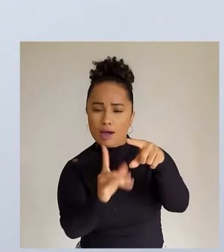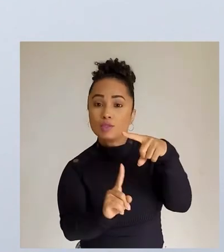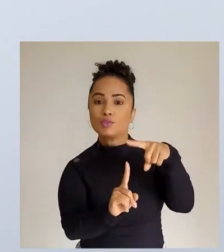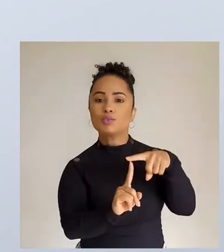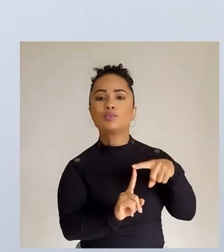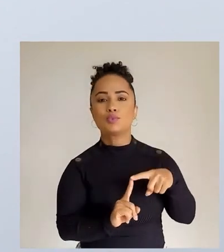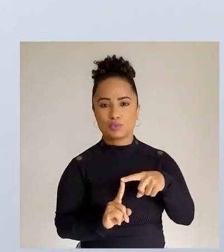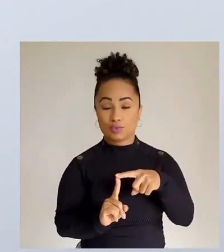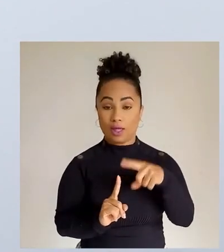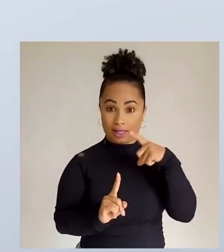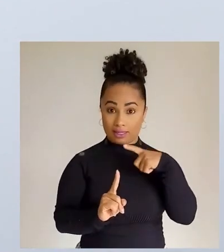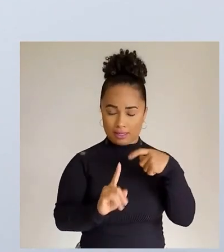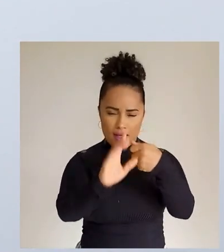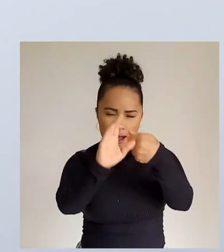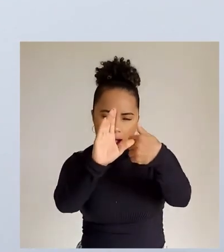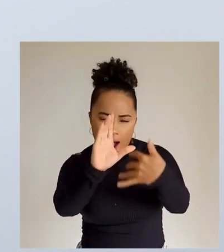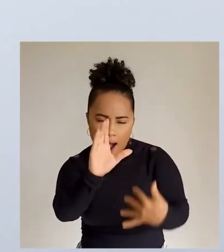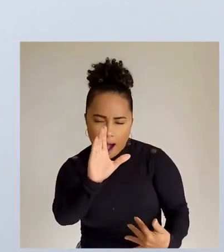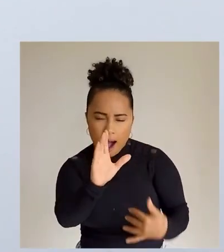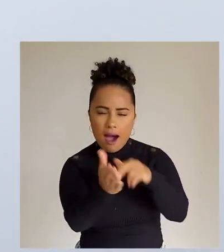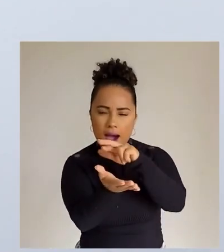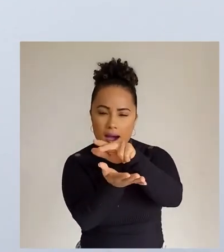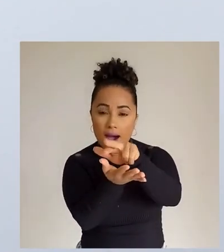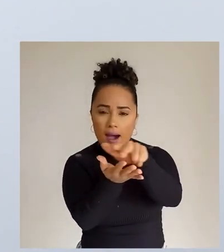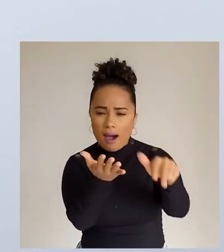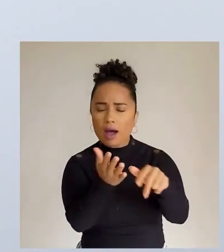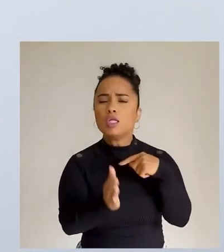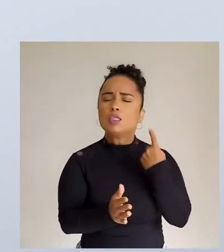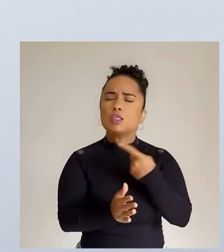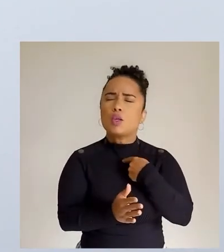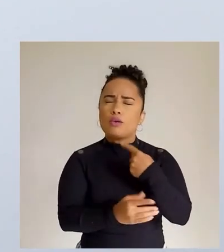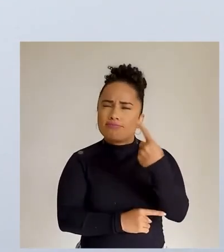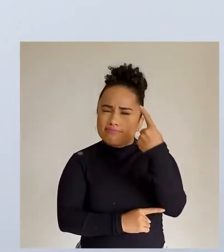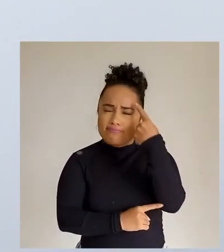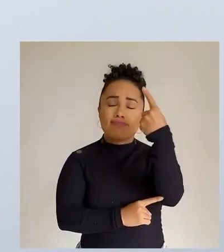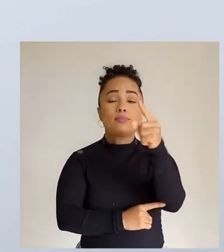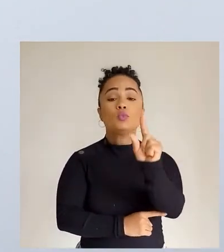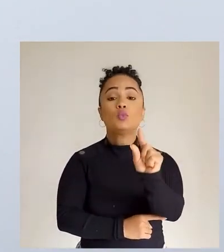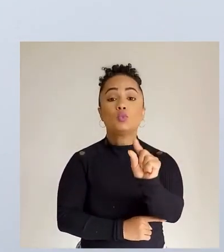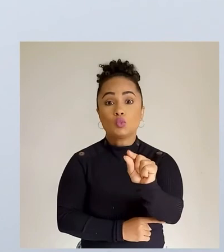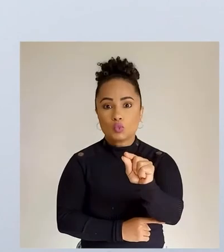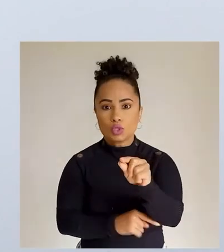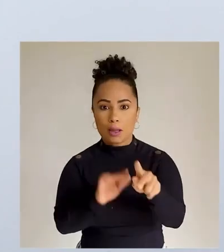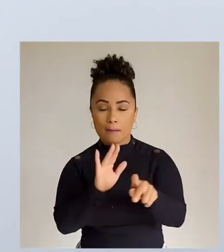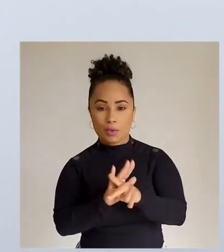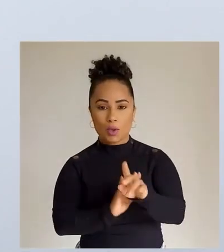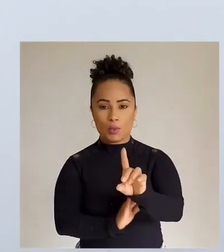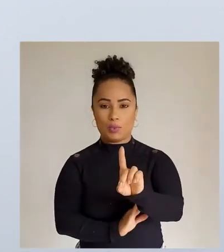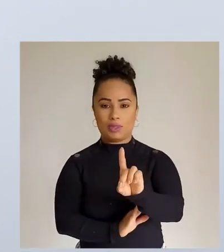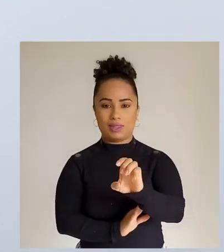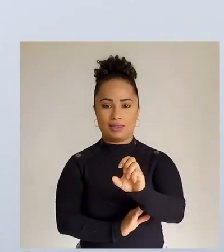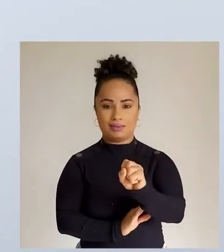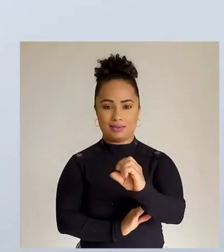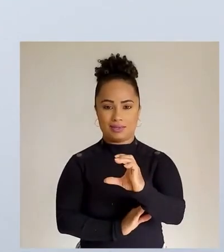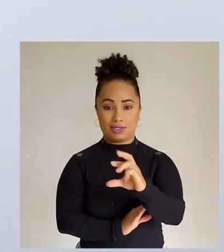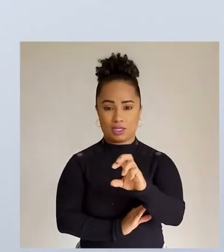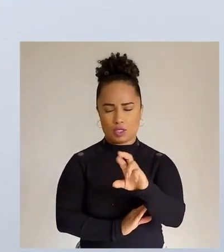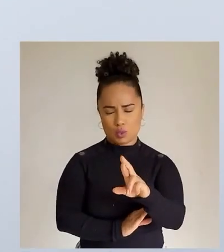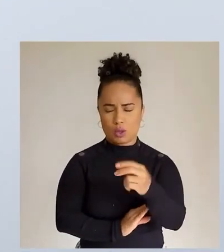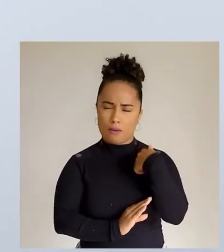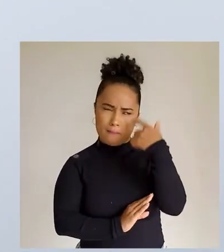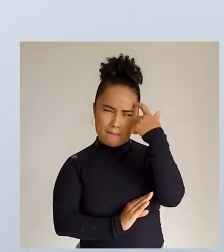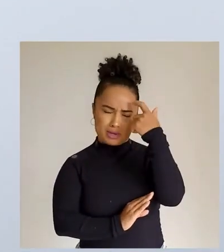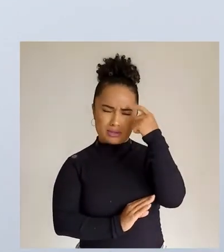textos de diferentes gêneros. textos com características diferentes. O que nós vamos lembrar nesse